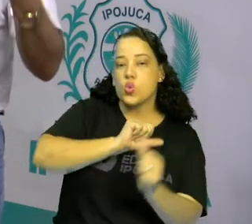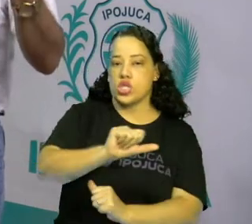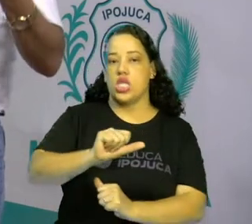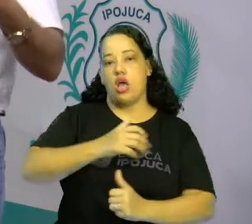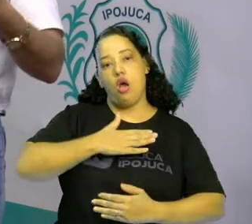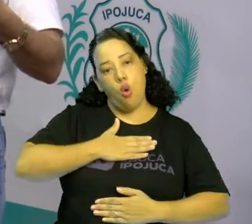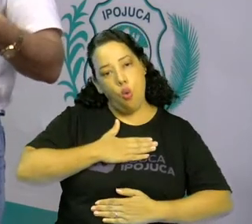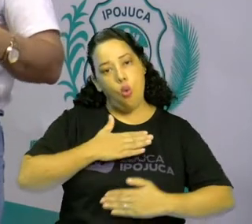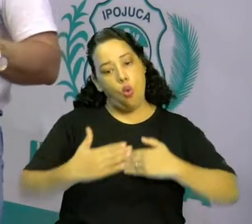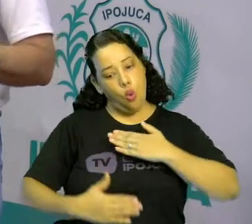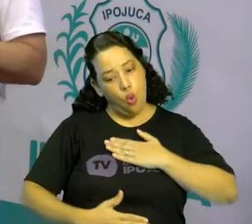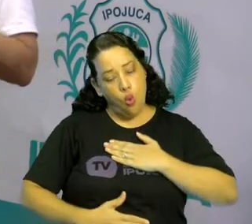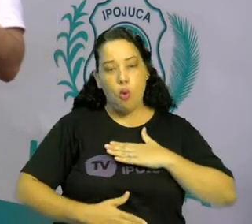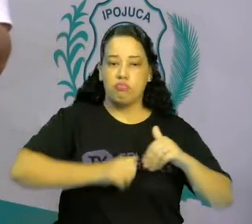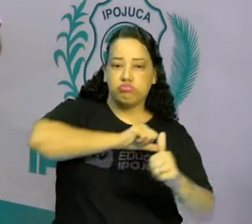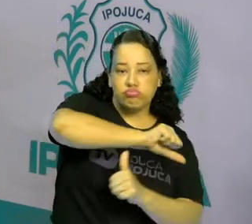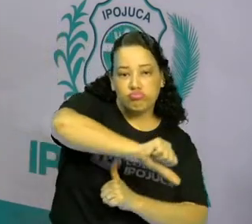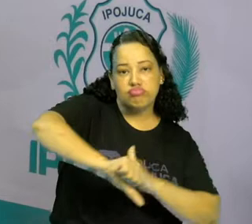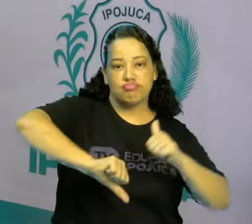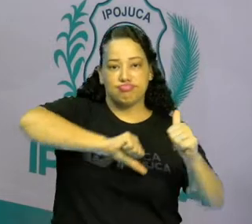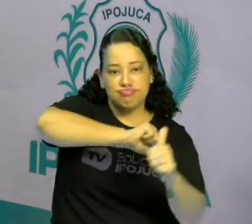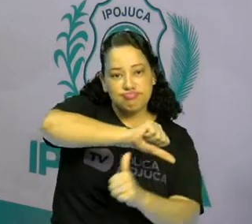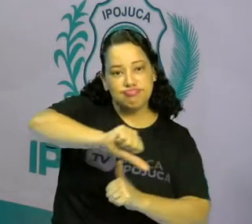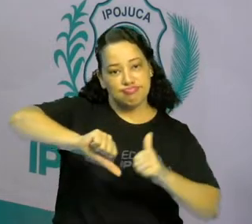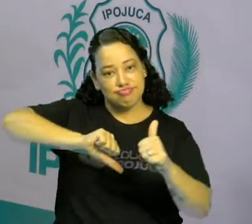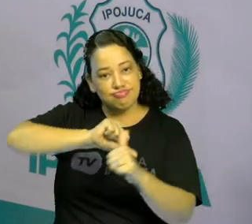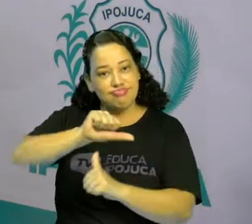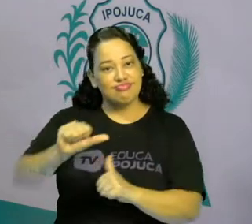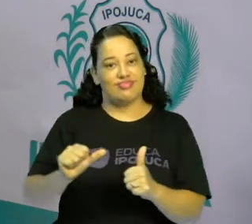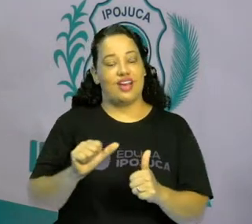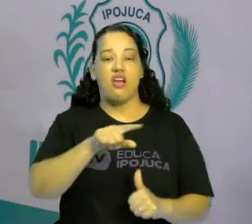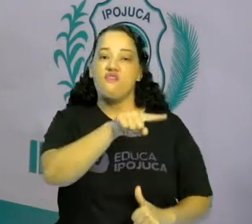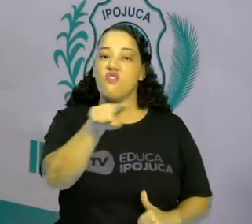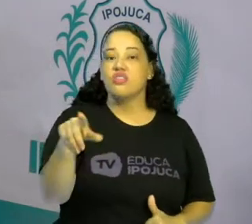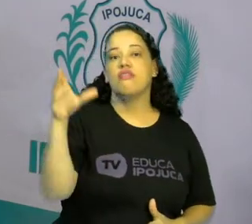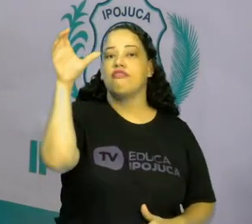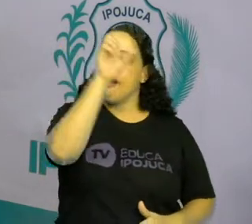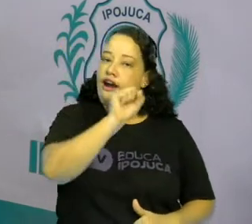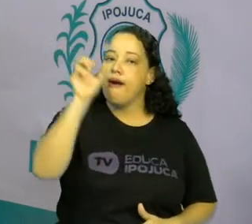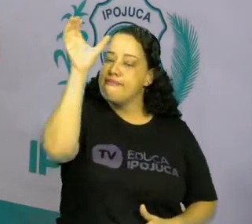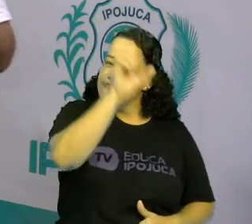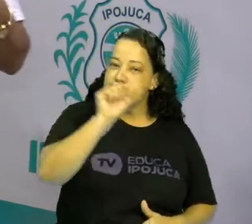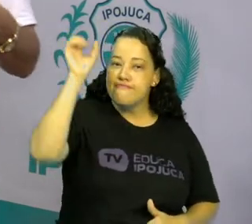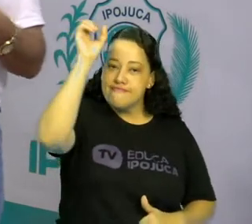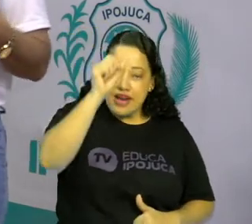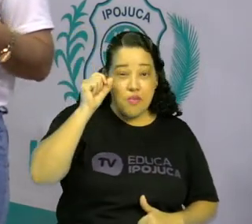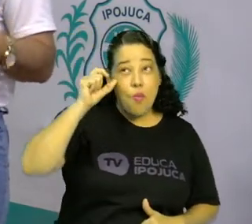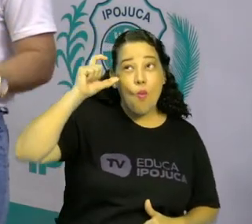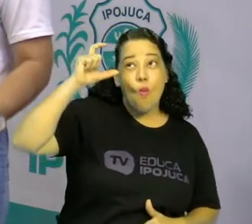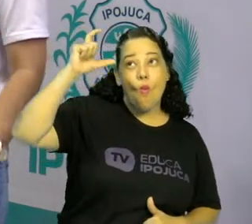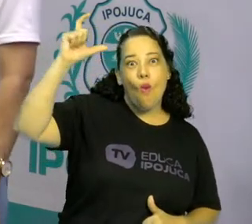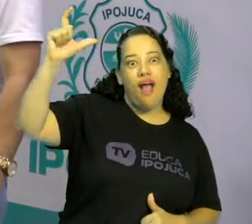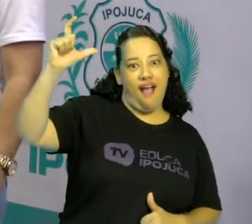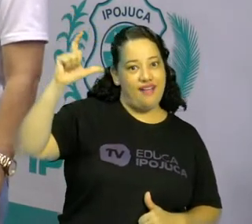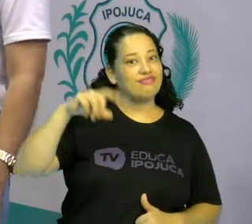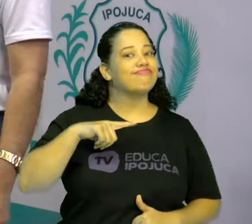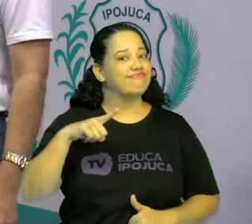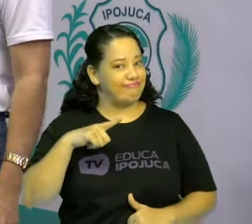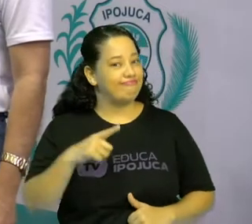corpo. Isso mesmo. E vocês também aprenderão muitas coisas, certo, crianças?